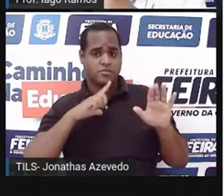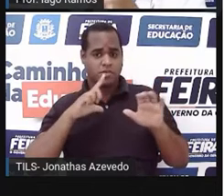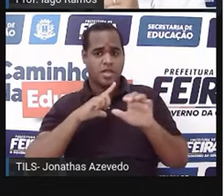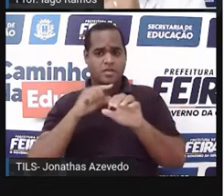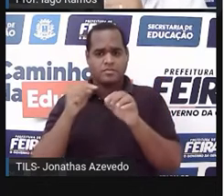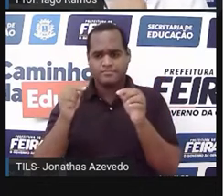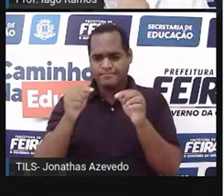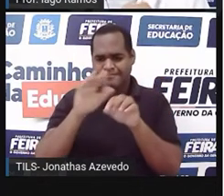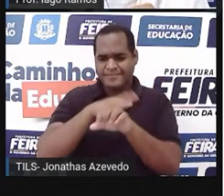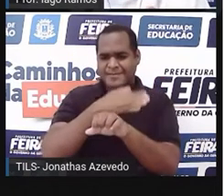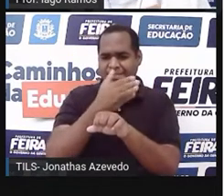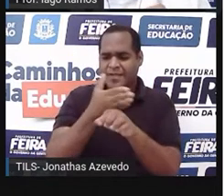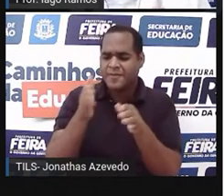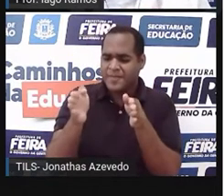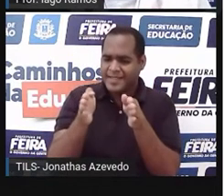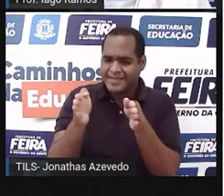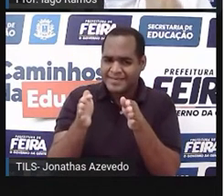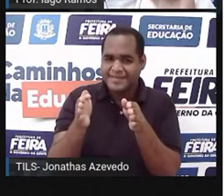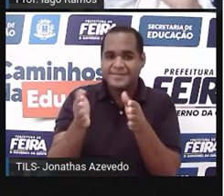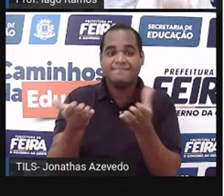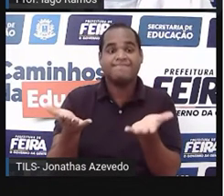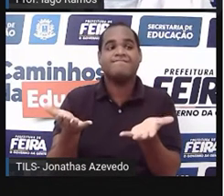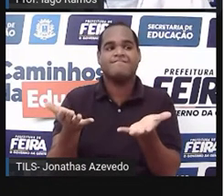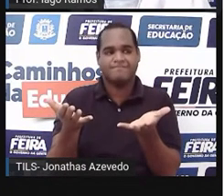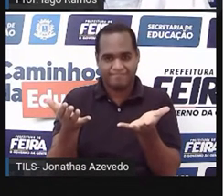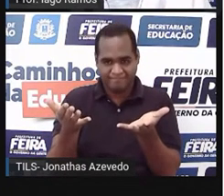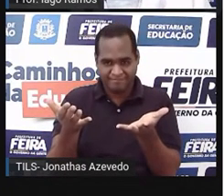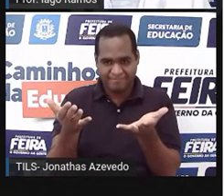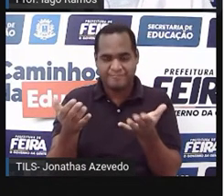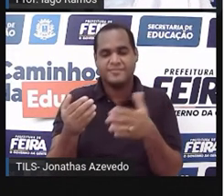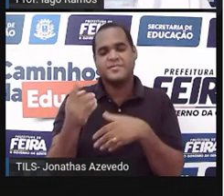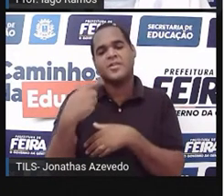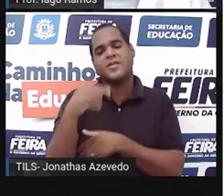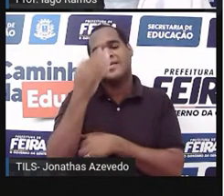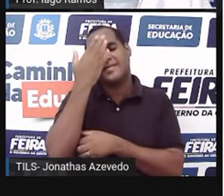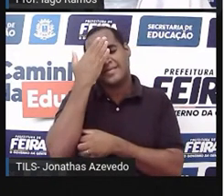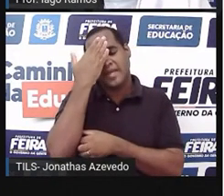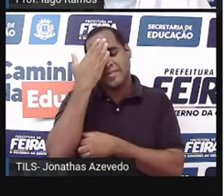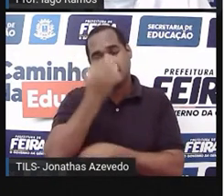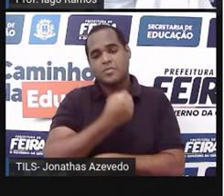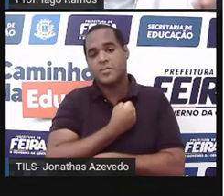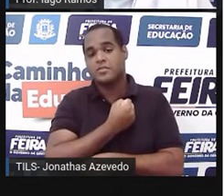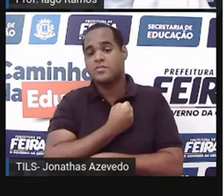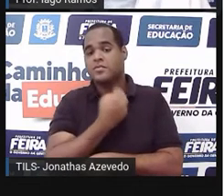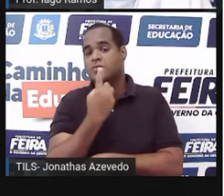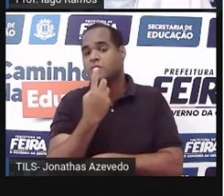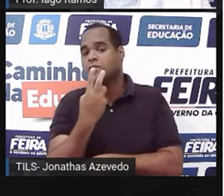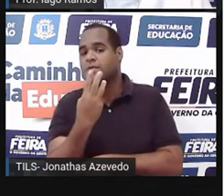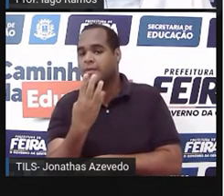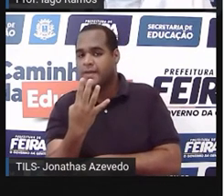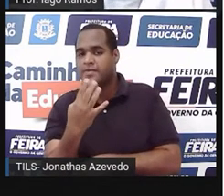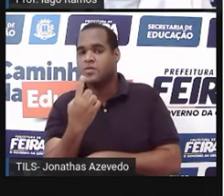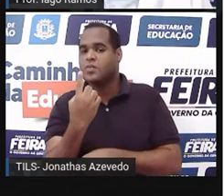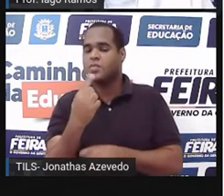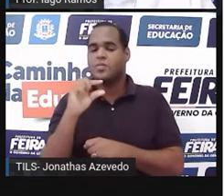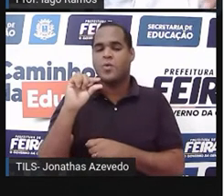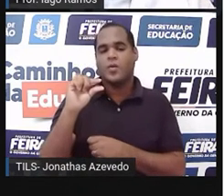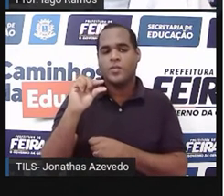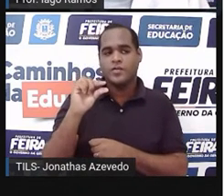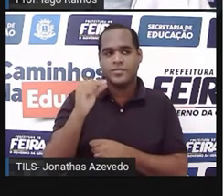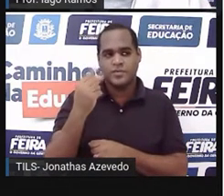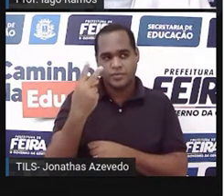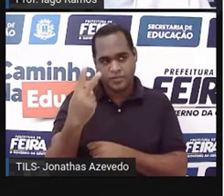essa parte da aula aqui, tá? A gente já sabe os numerozinhos, tá bom? Um em vermelho para pouco,